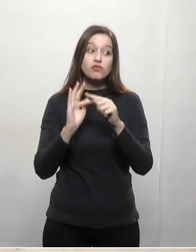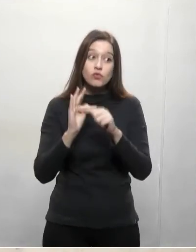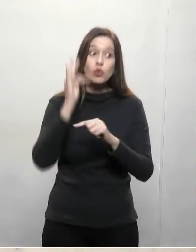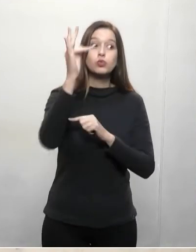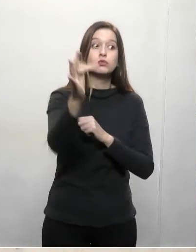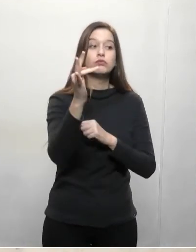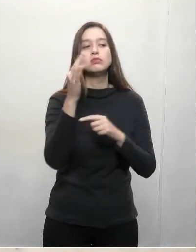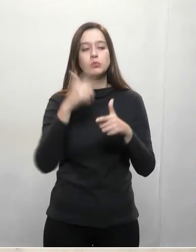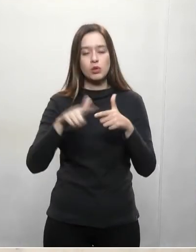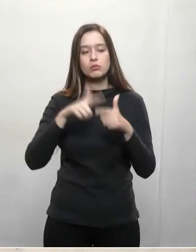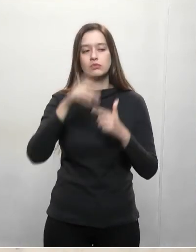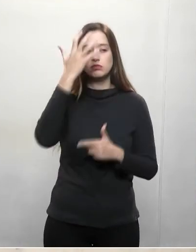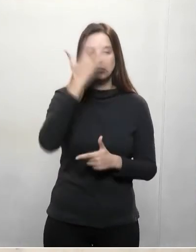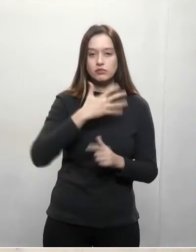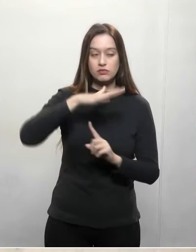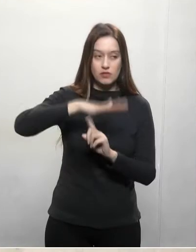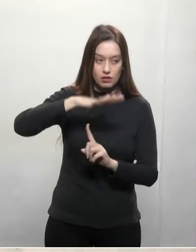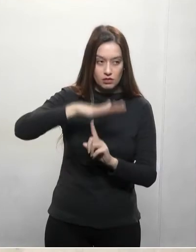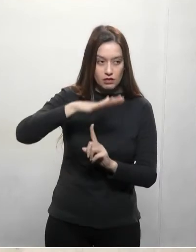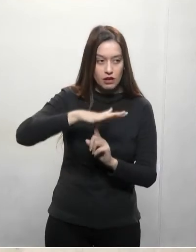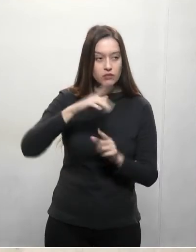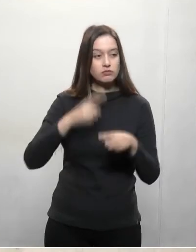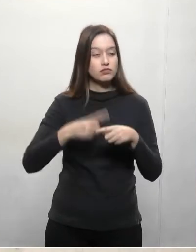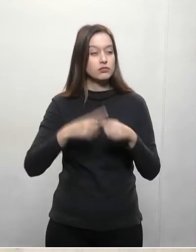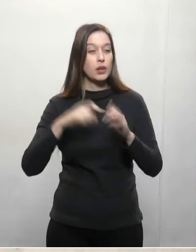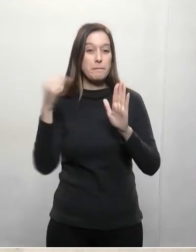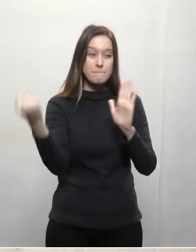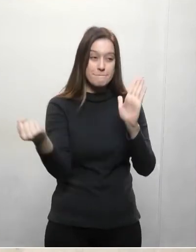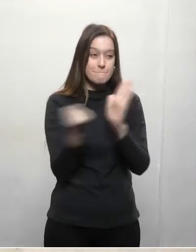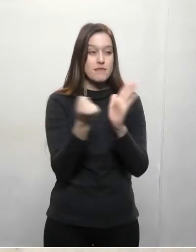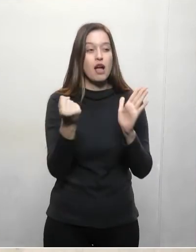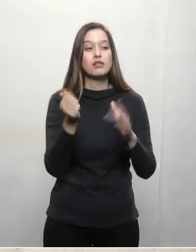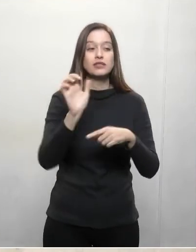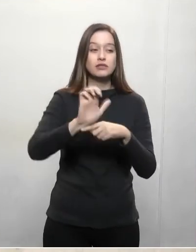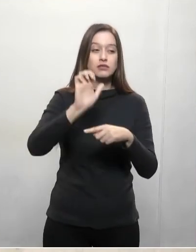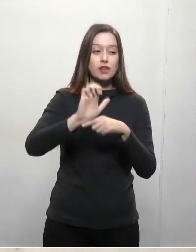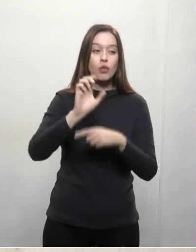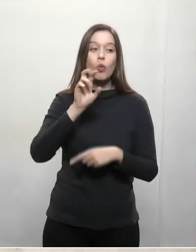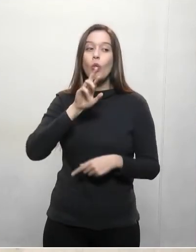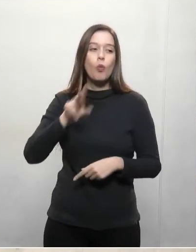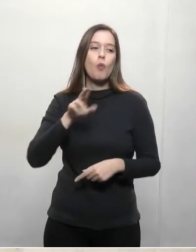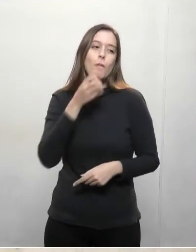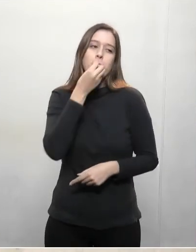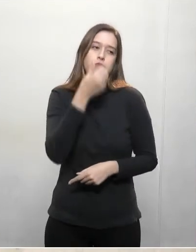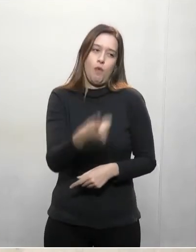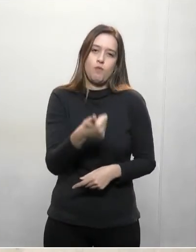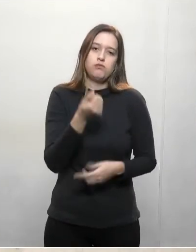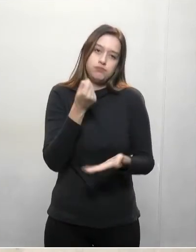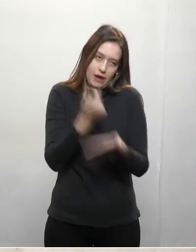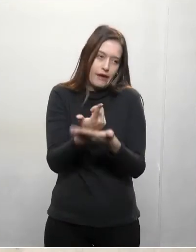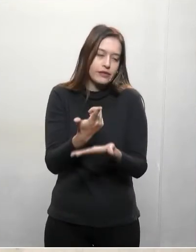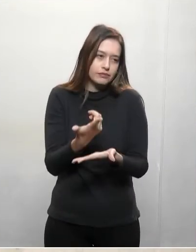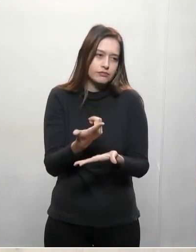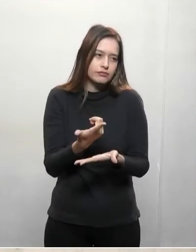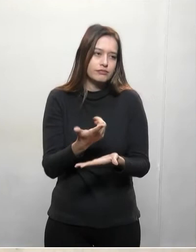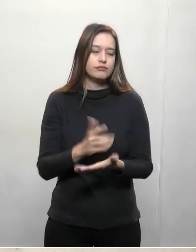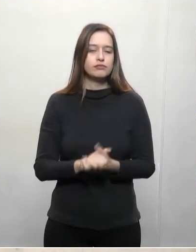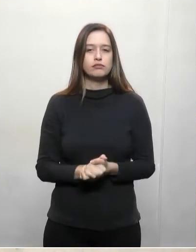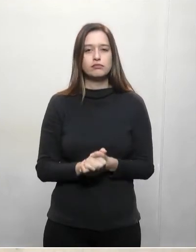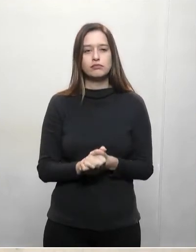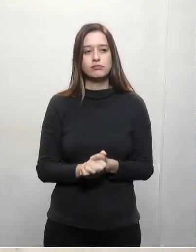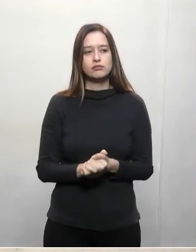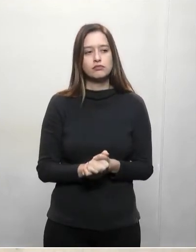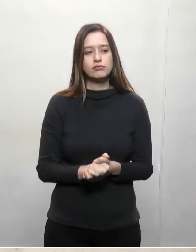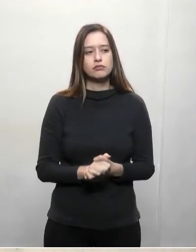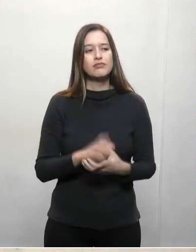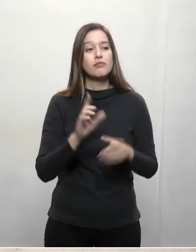medida que ele fica caracterizado como um mal pagador. E também nós não vamos, de alguma forma, voltar atrás com as